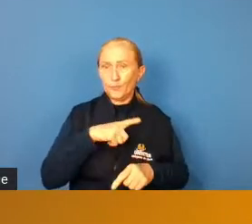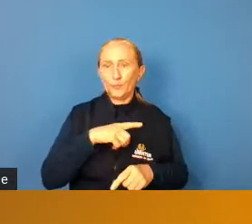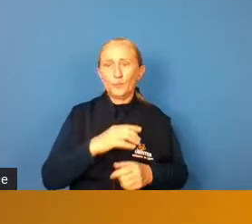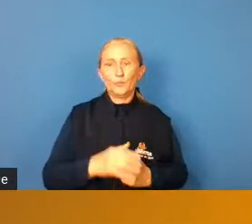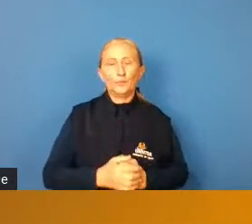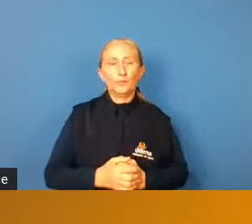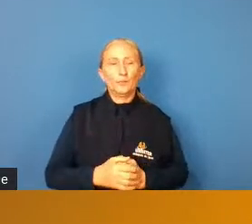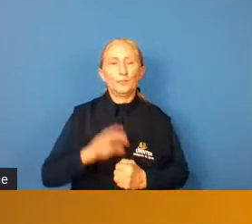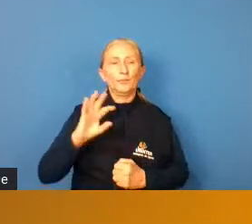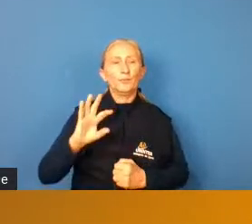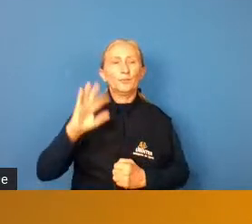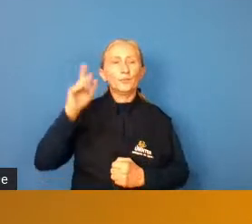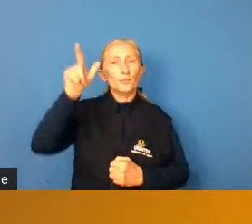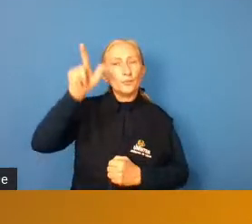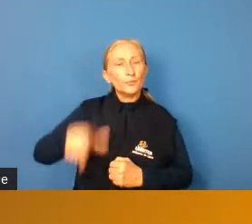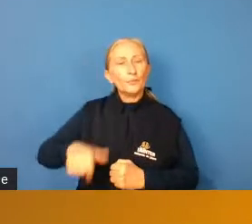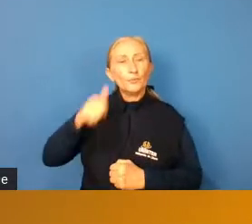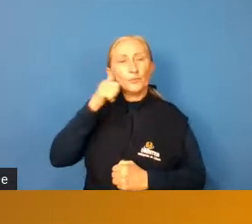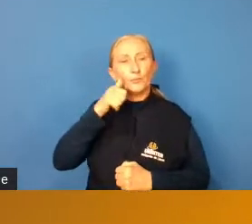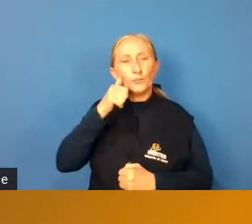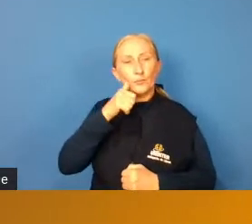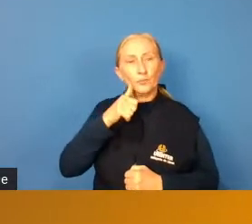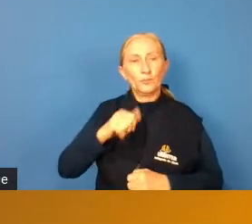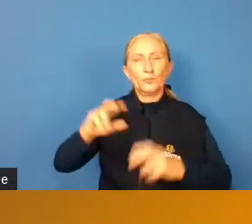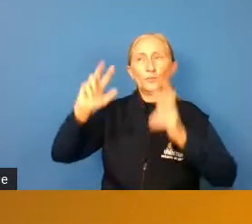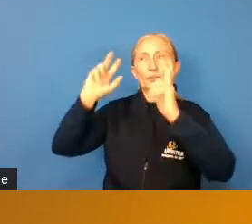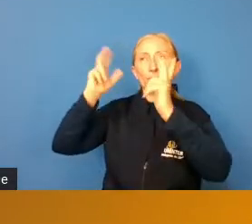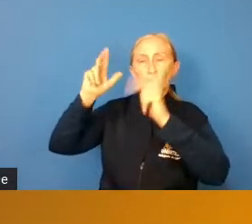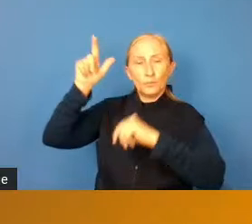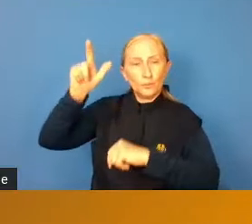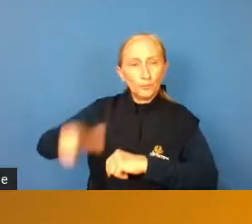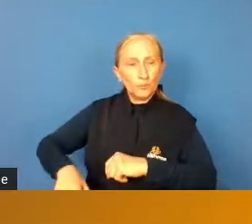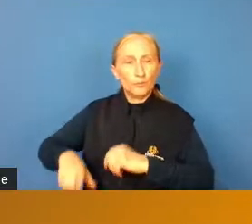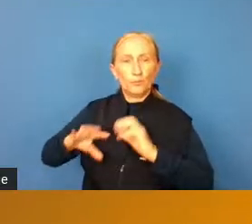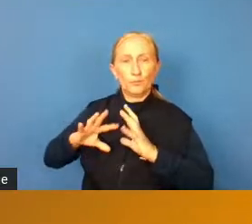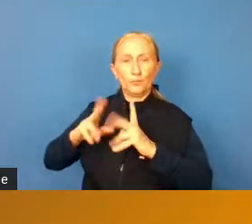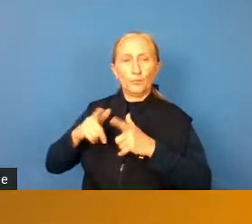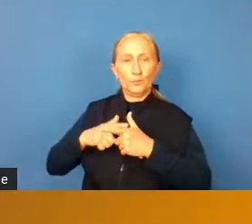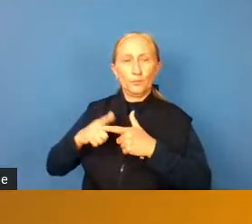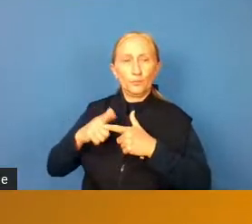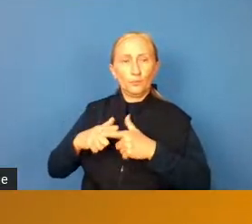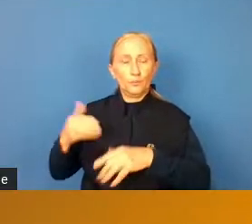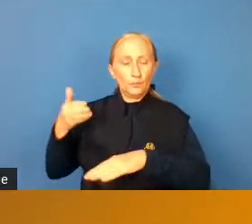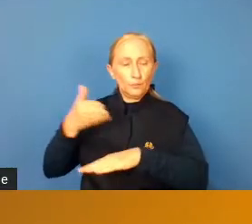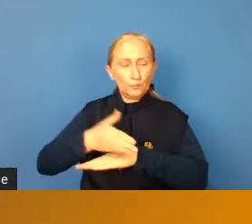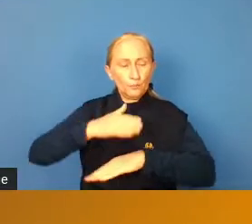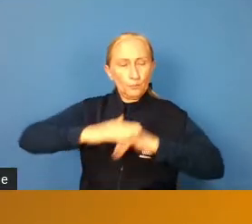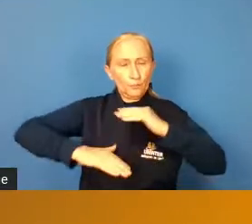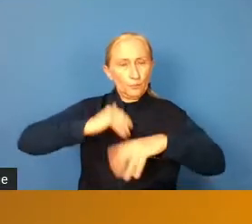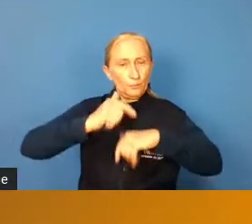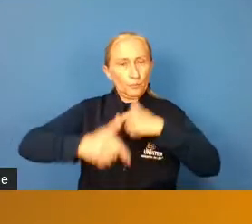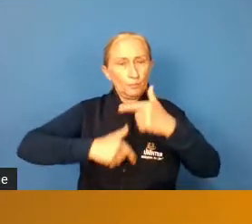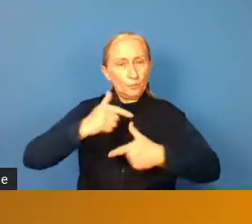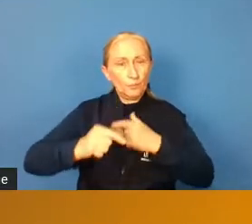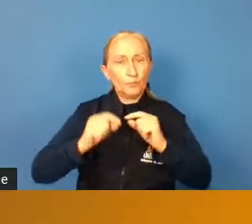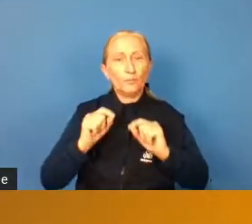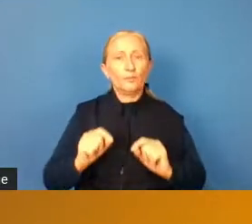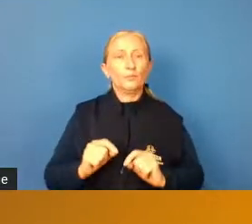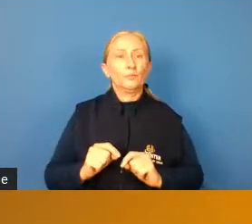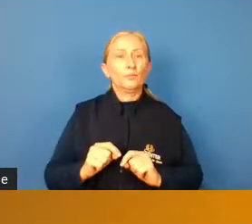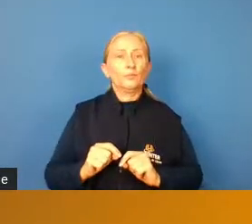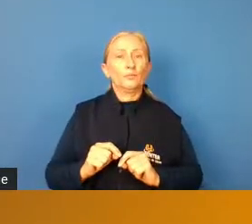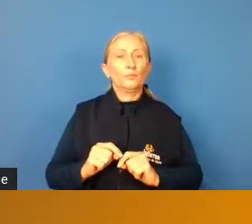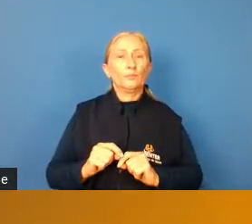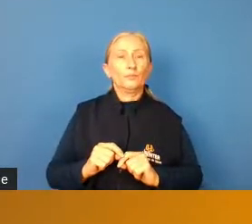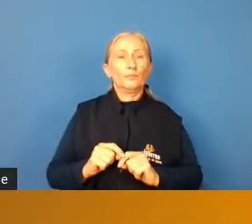o caso daquela jogadora de vôlei que teve todo um problema para ela poder atuar profissionalmente, então,